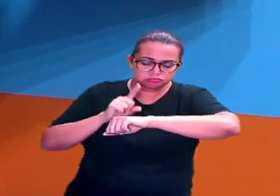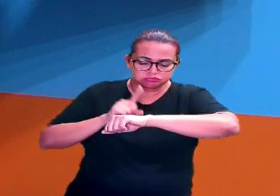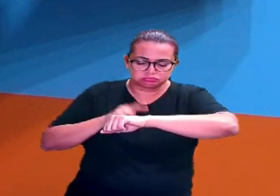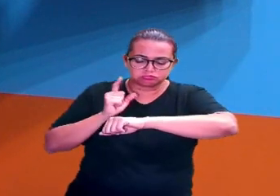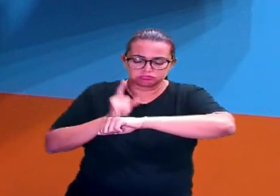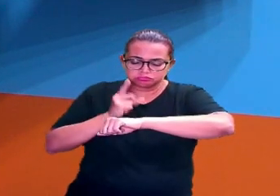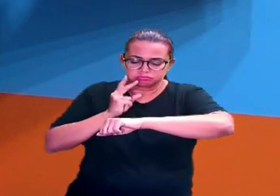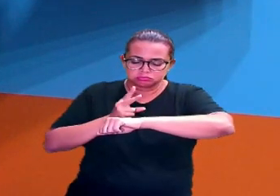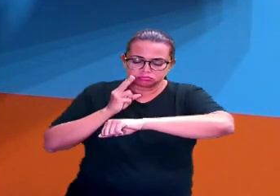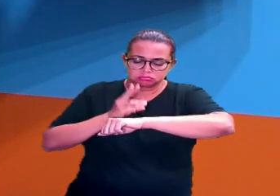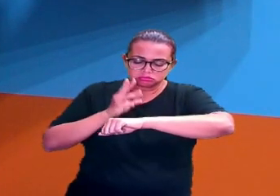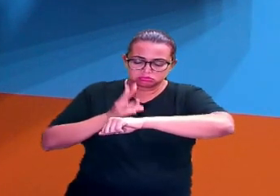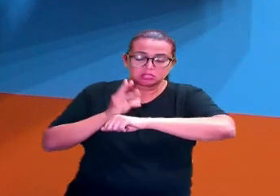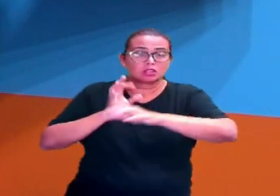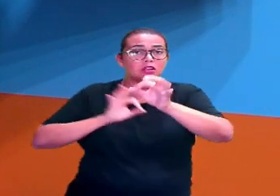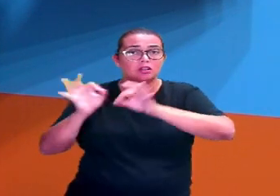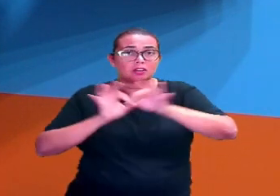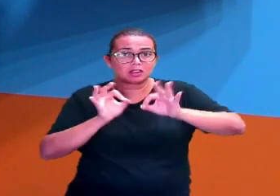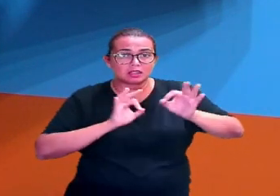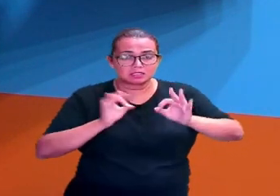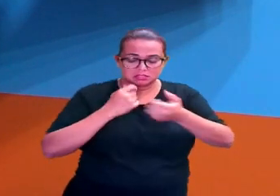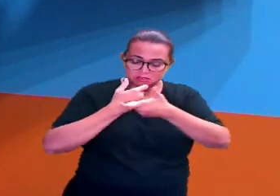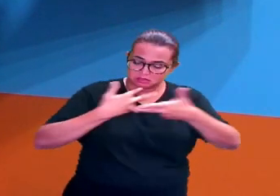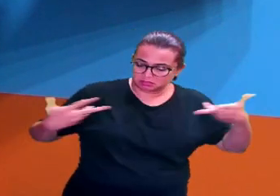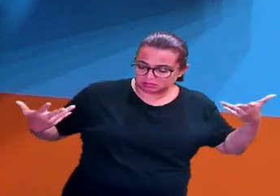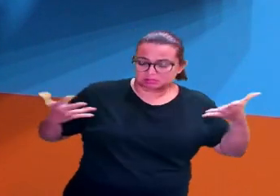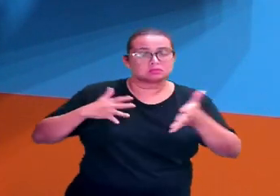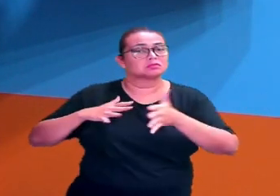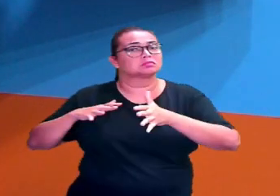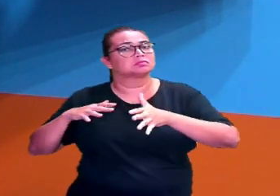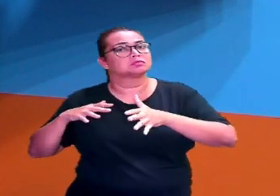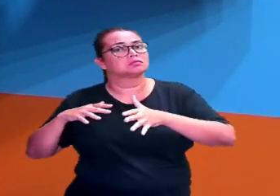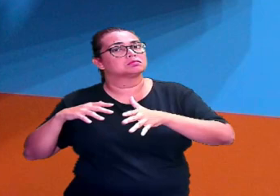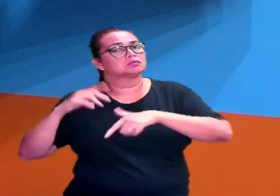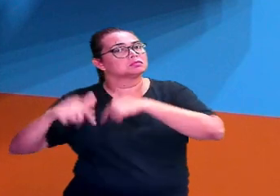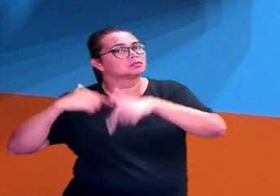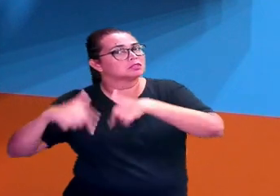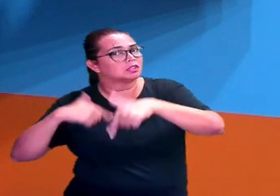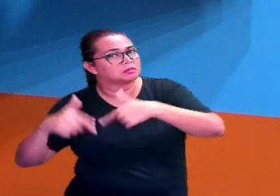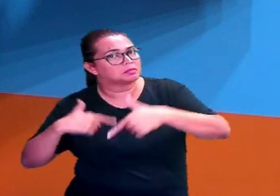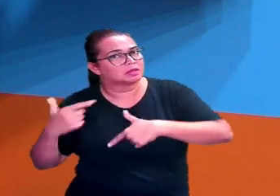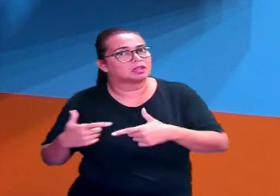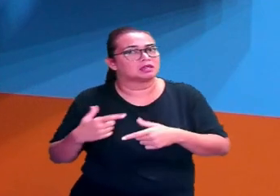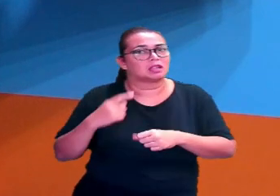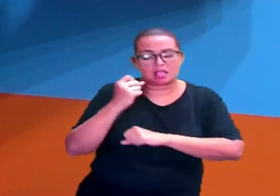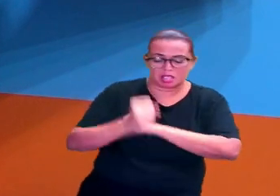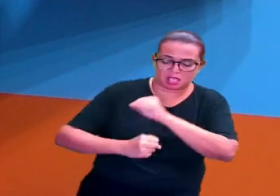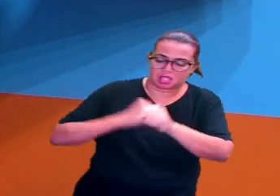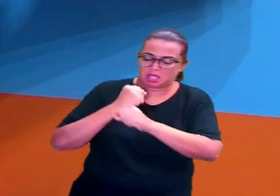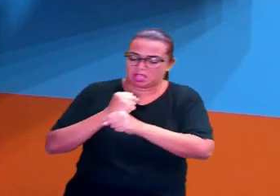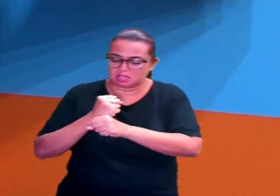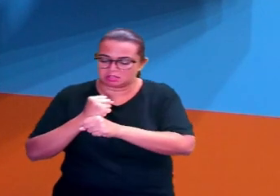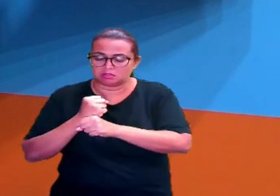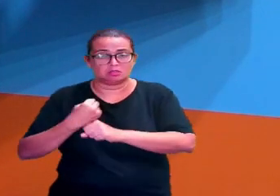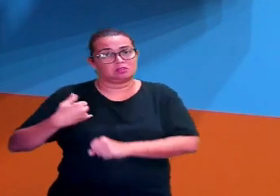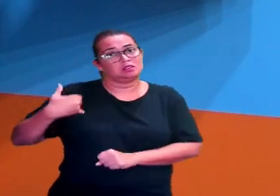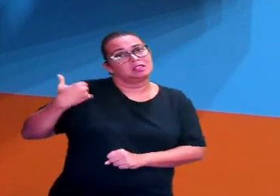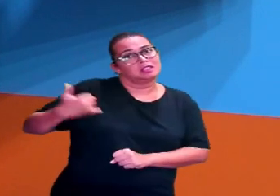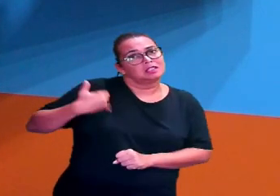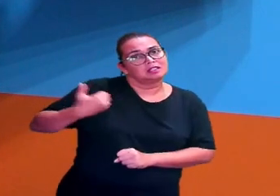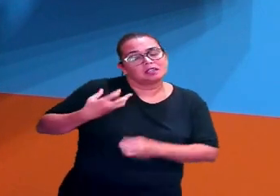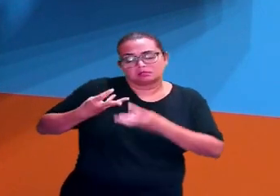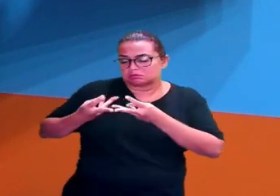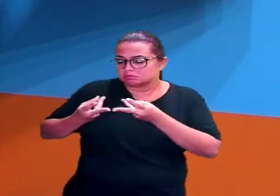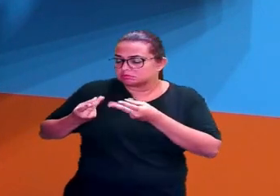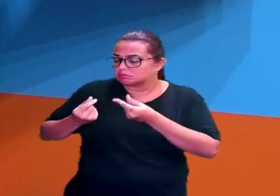que a gente organiza as nossas atividades, que a gente faz a quantidade de anos, quantidade de vida, de idade que a gente tem,